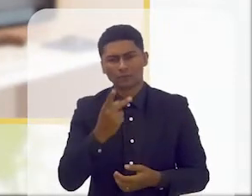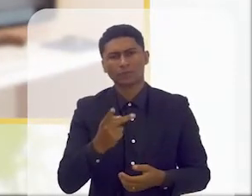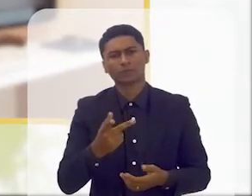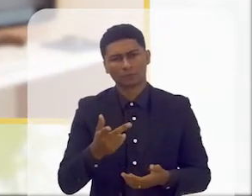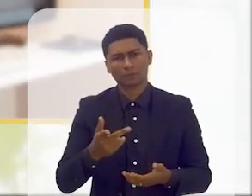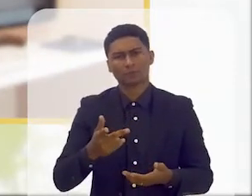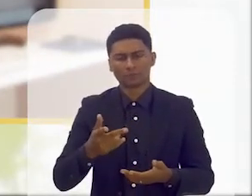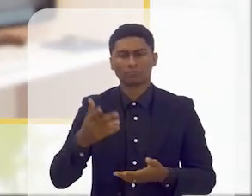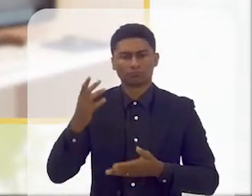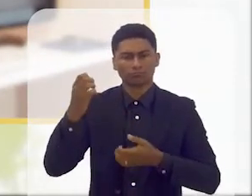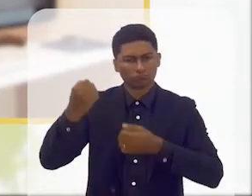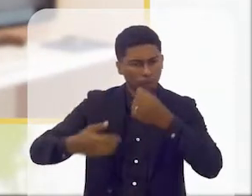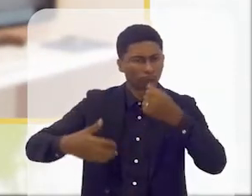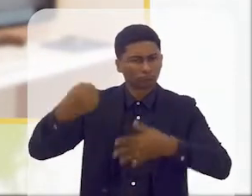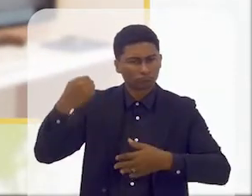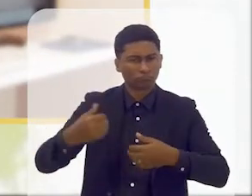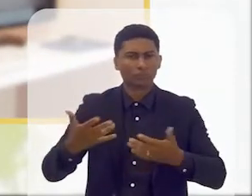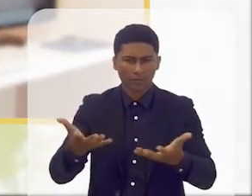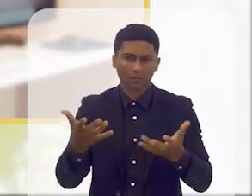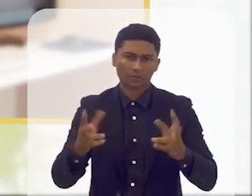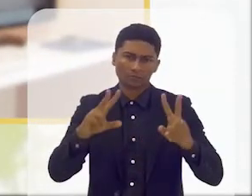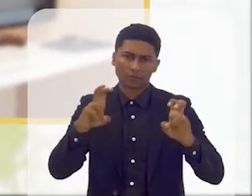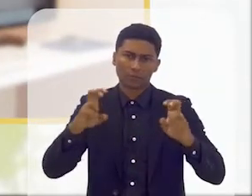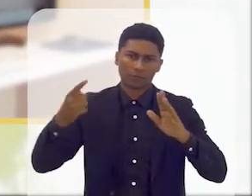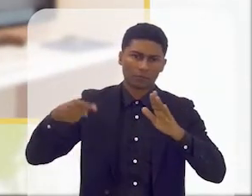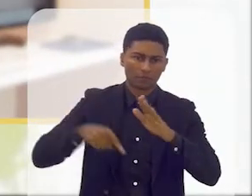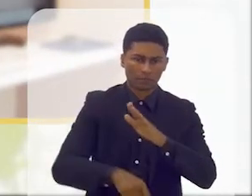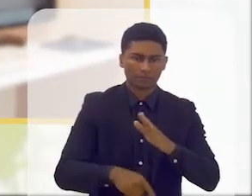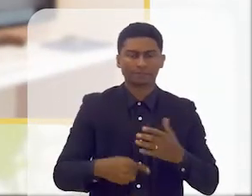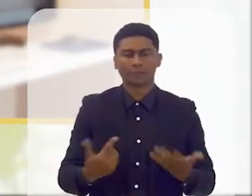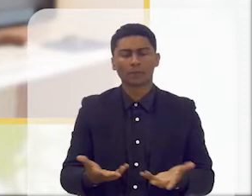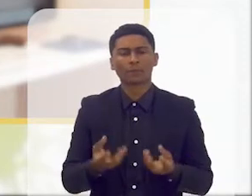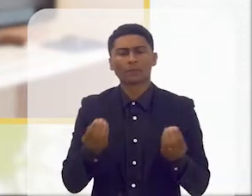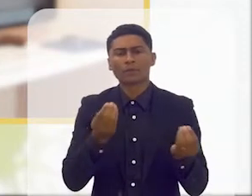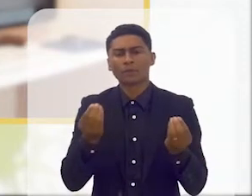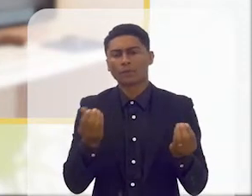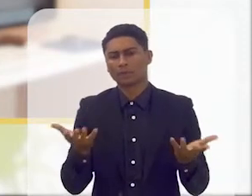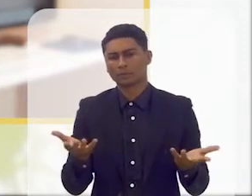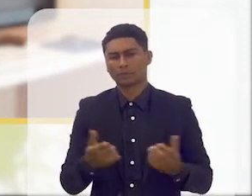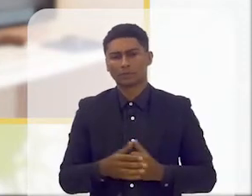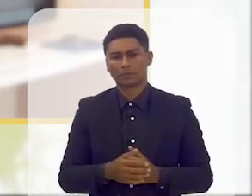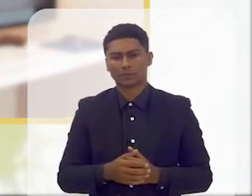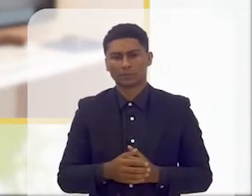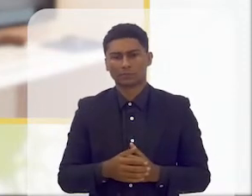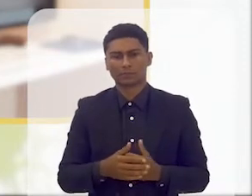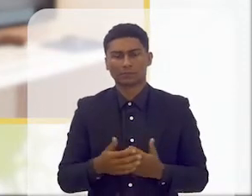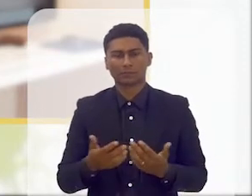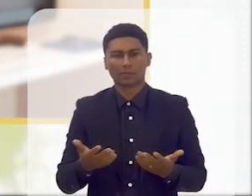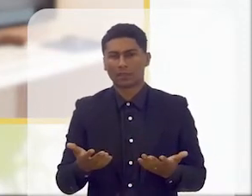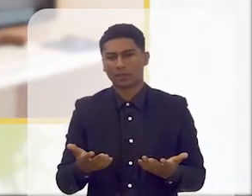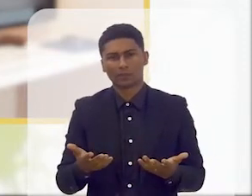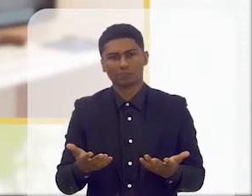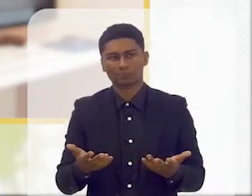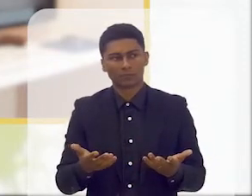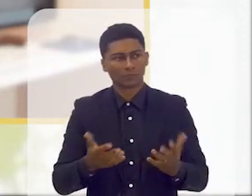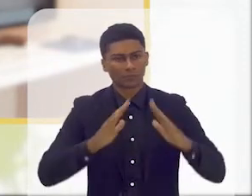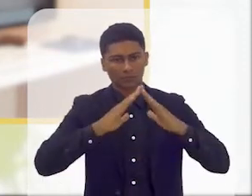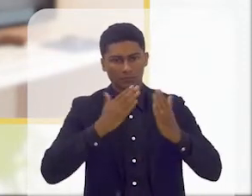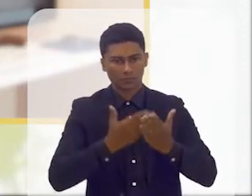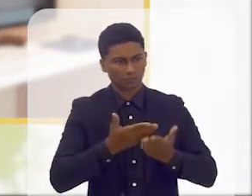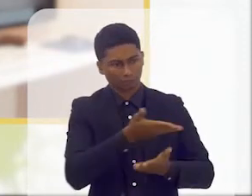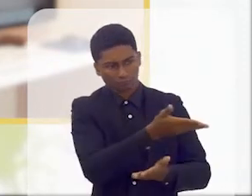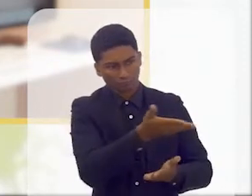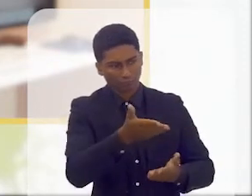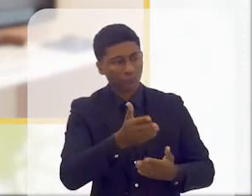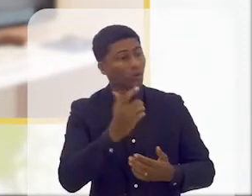senhora já falou algumas coisas a respeito, mas eu queria aprofundar esse debate. Como é que a gente pode apresentar essa forma nas